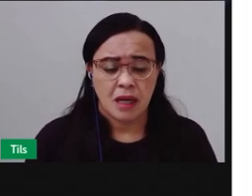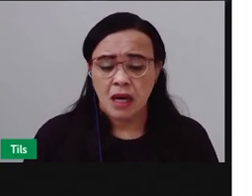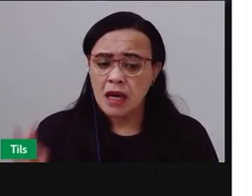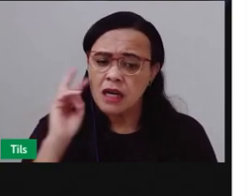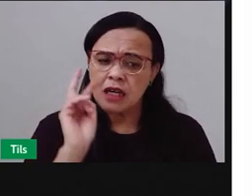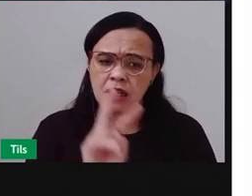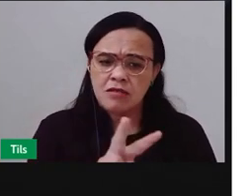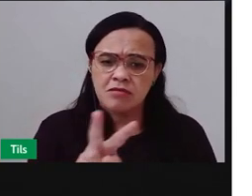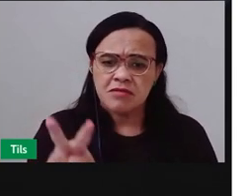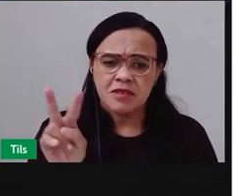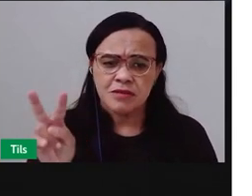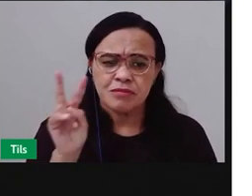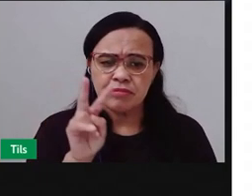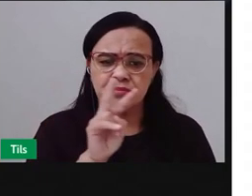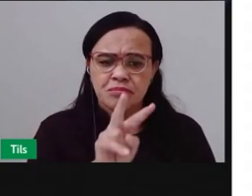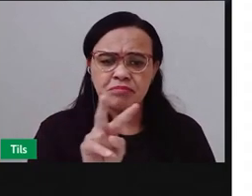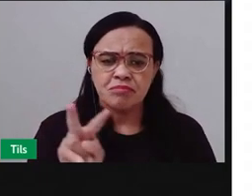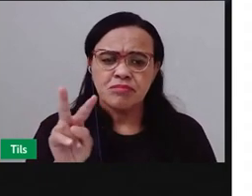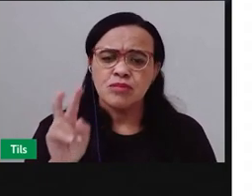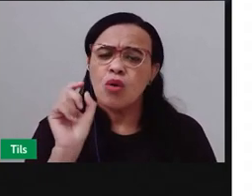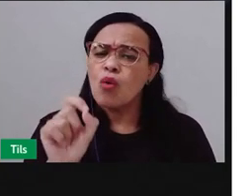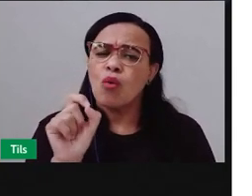Observem essa imagem, crianças.